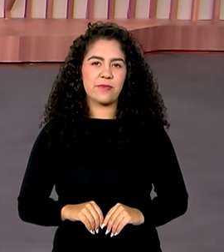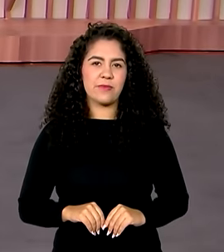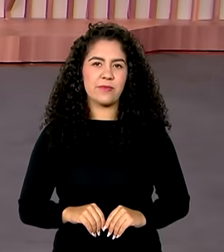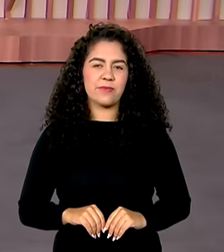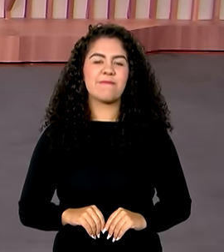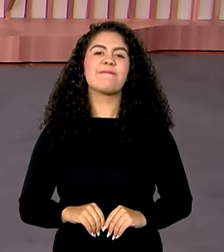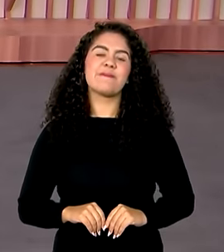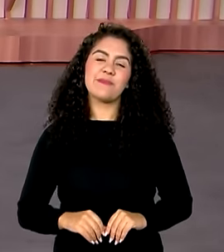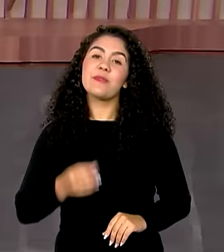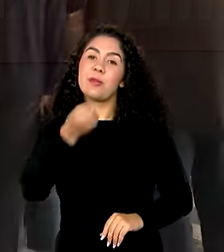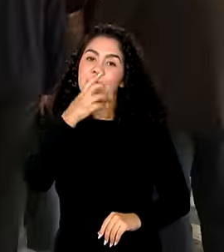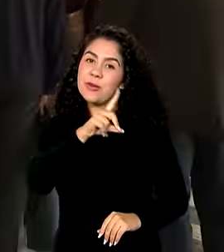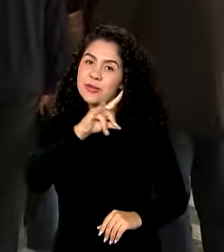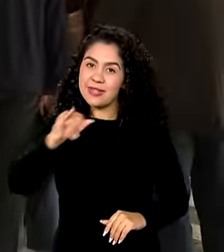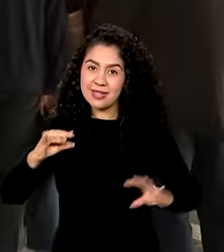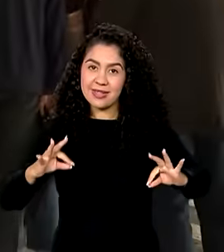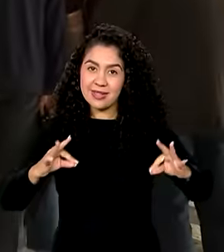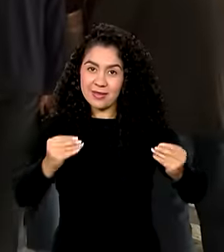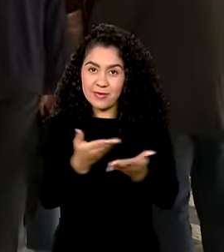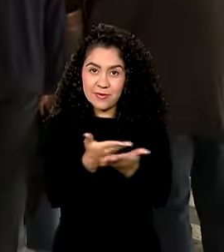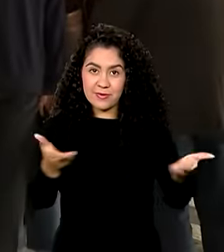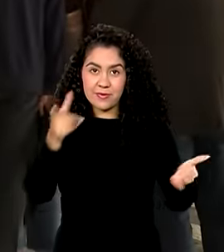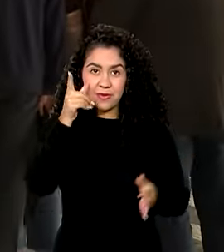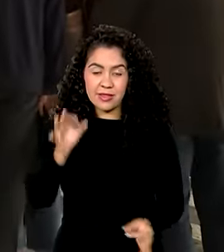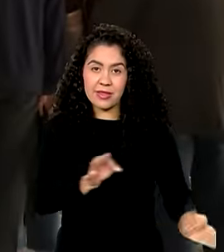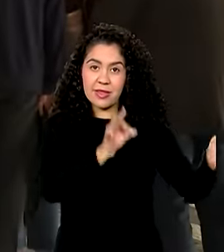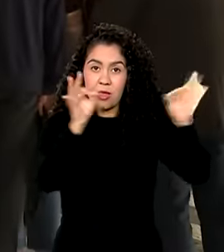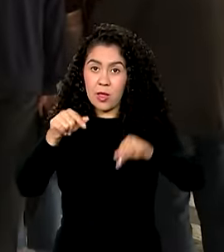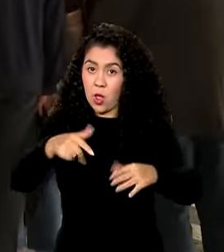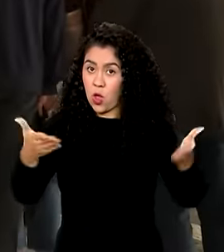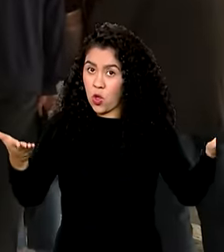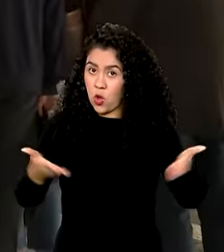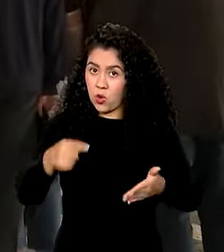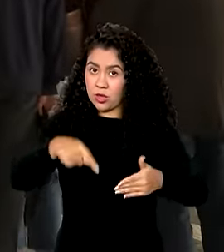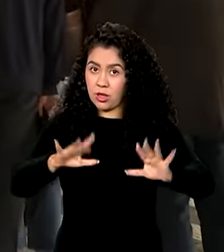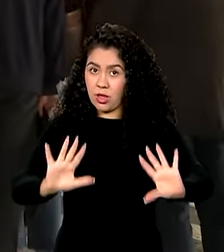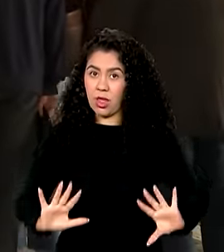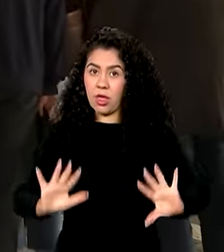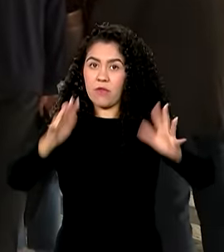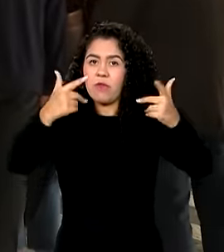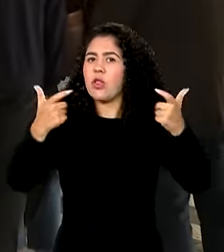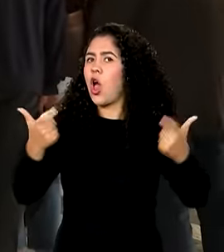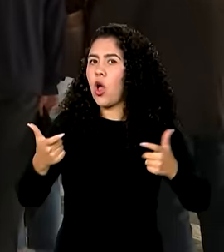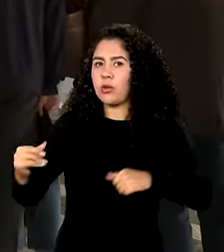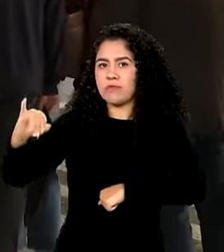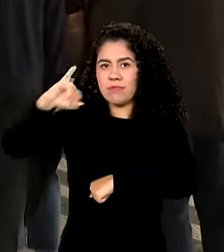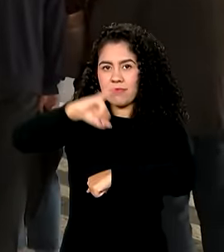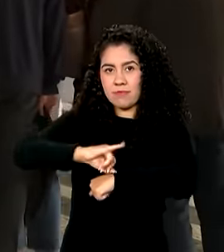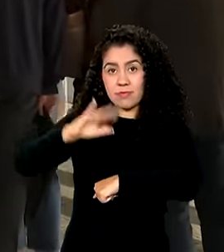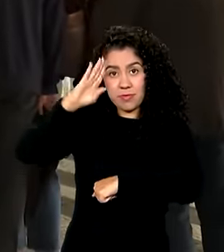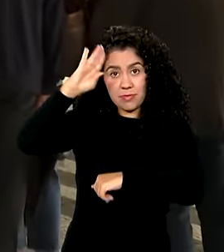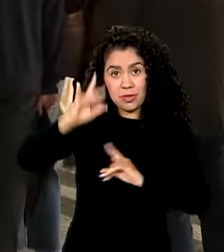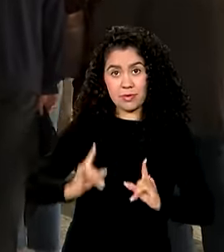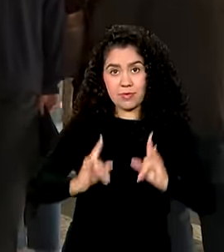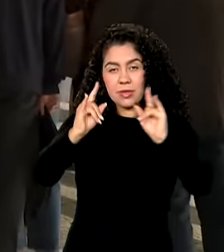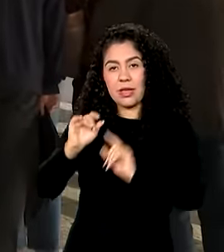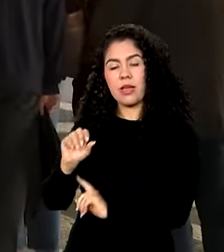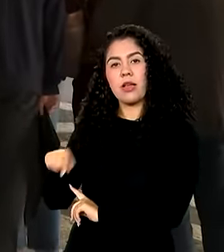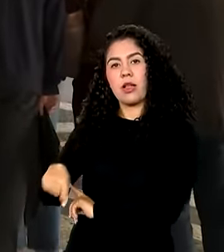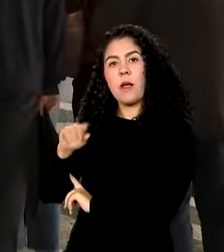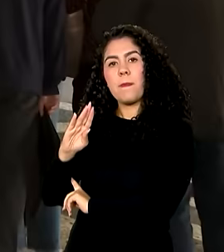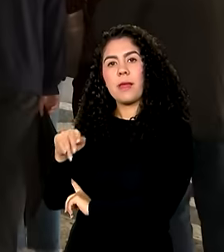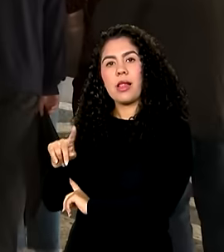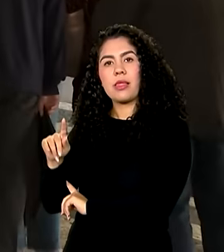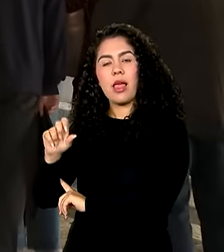Bom dia, Vanessa. Bom dia a todos. O evento que é realizado aqui na sede do BNDES dura de hoje até esta sexta